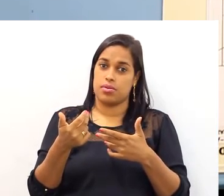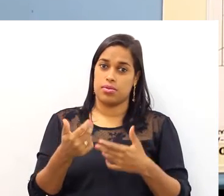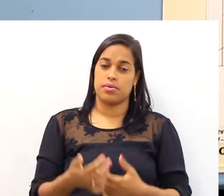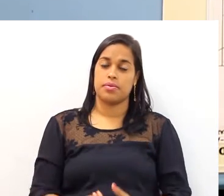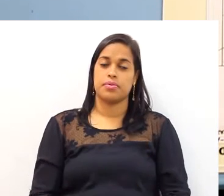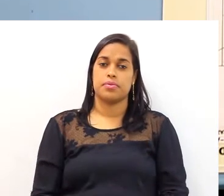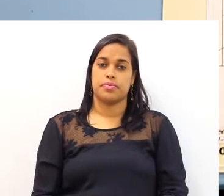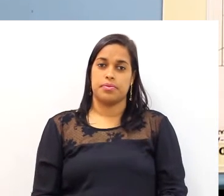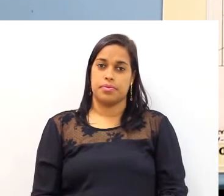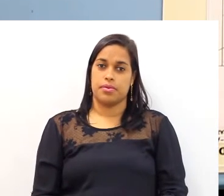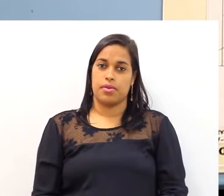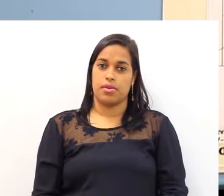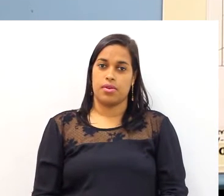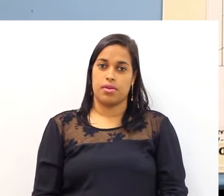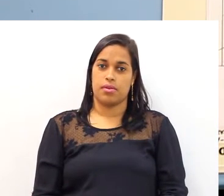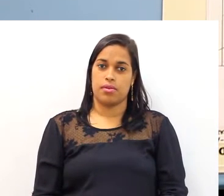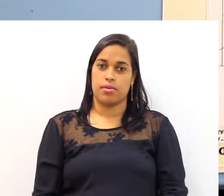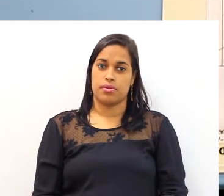dimensões mais seguras.